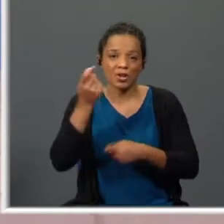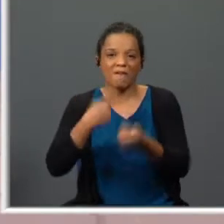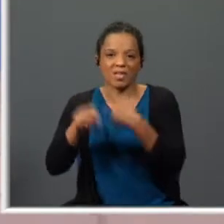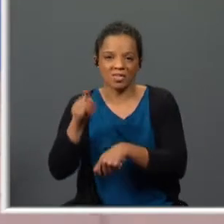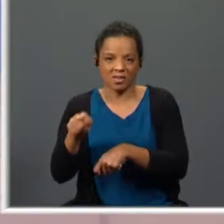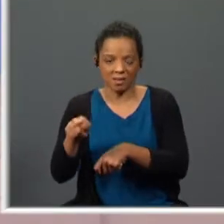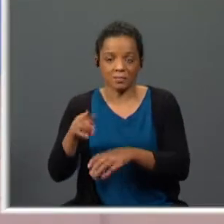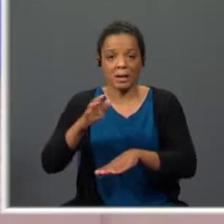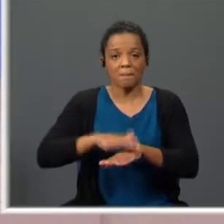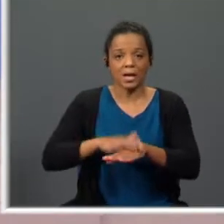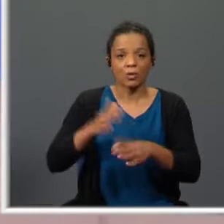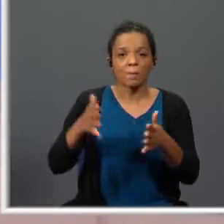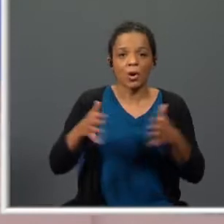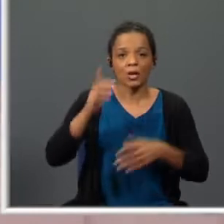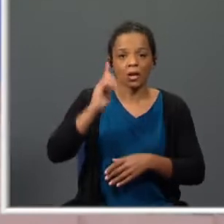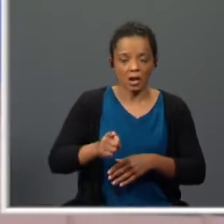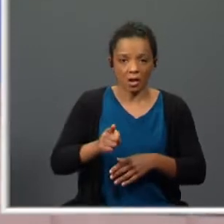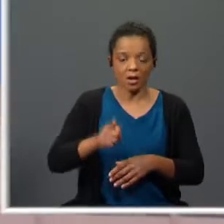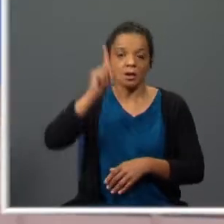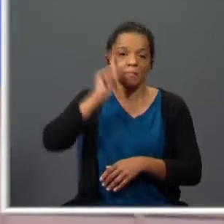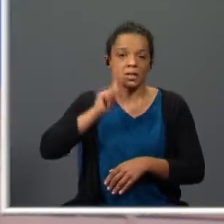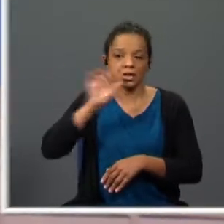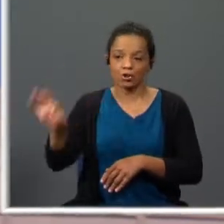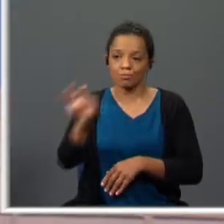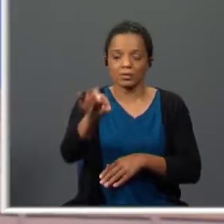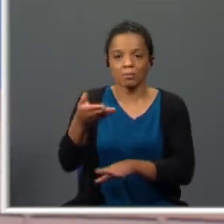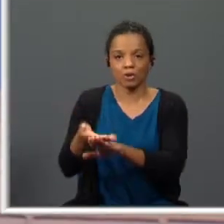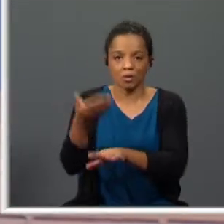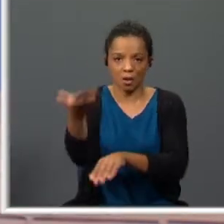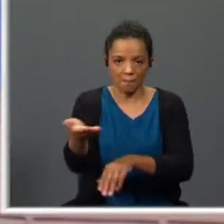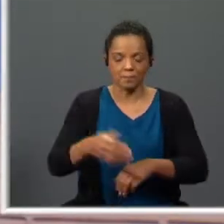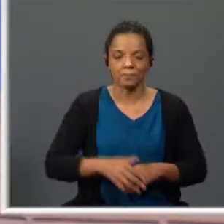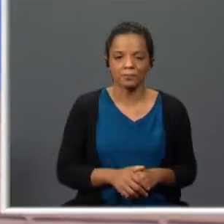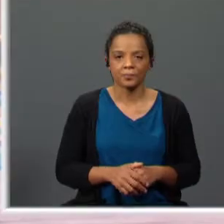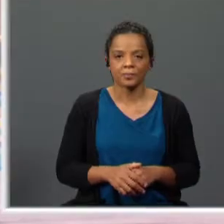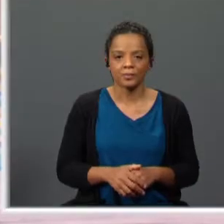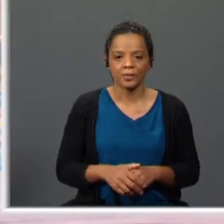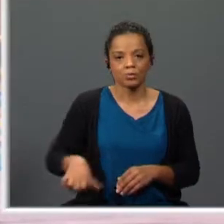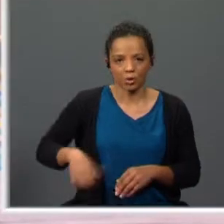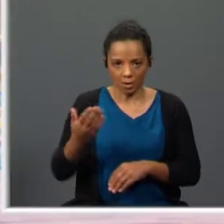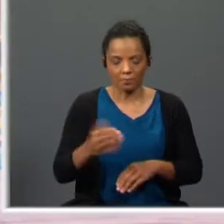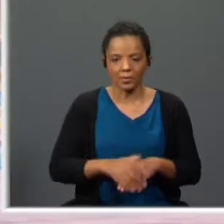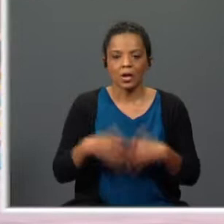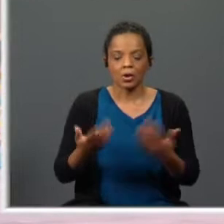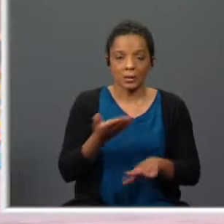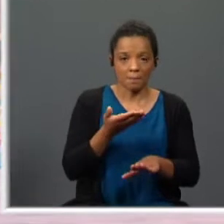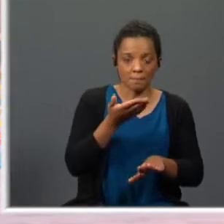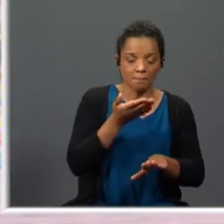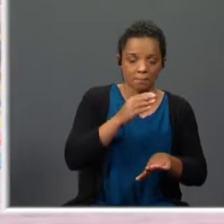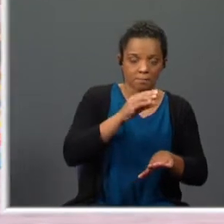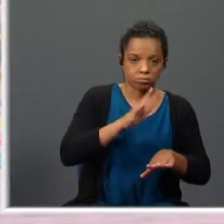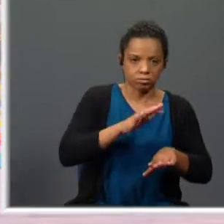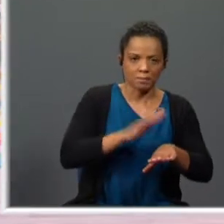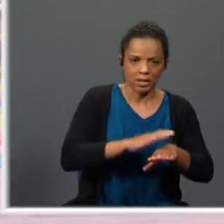maior pecado era levar as moças à prostituição e vamos então associar os pecados às expressões temos ali